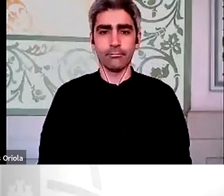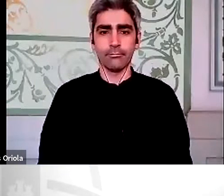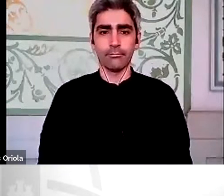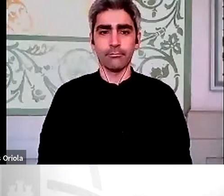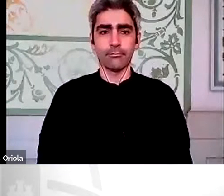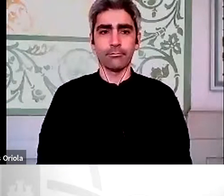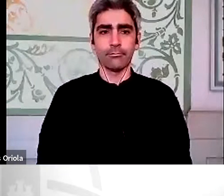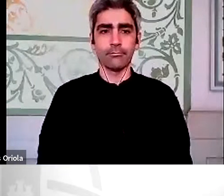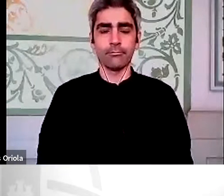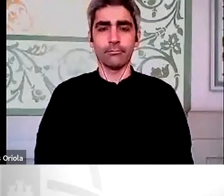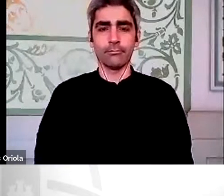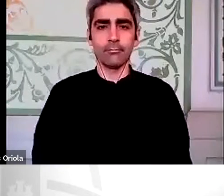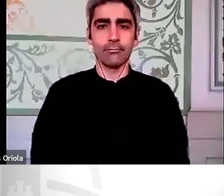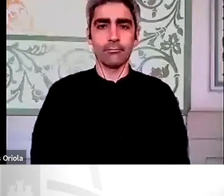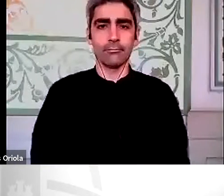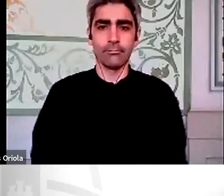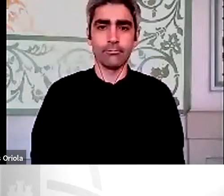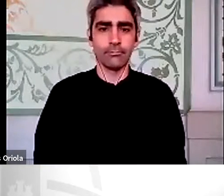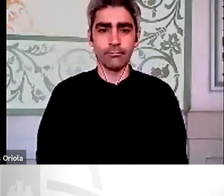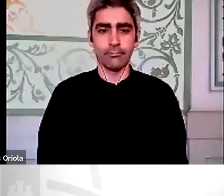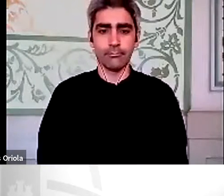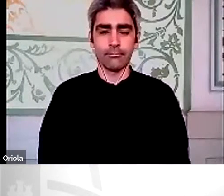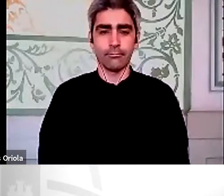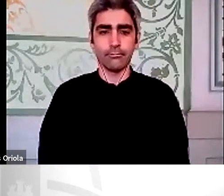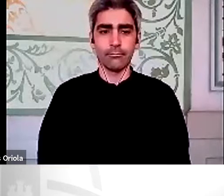Estou aqui a pedir para ativarem as câmaras.